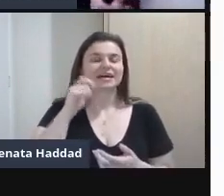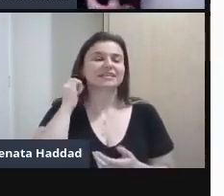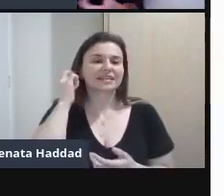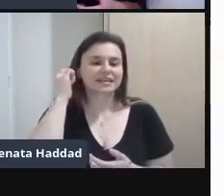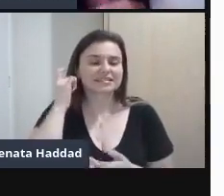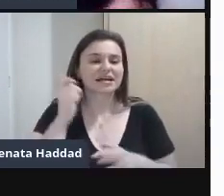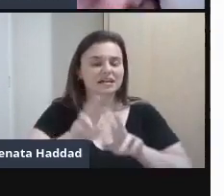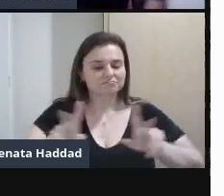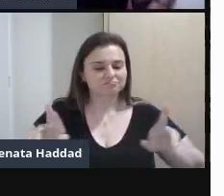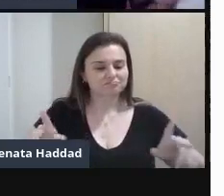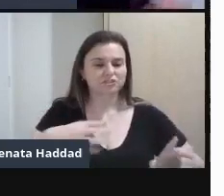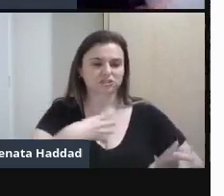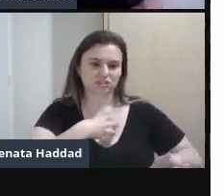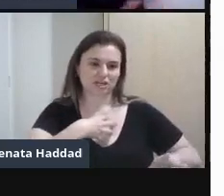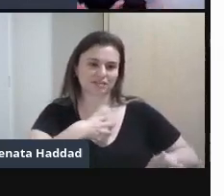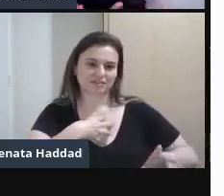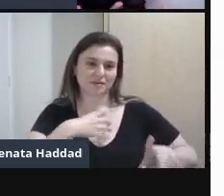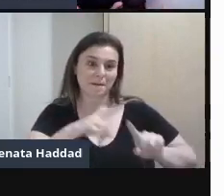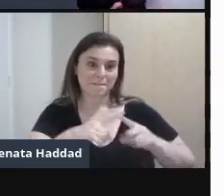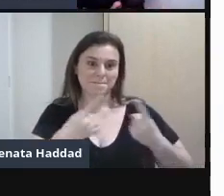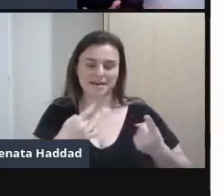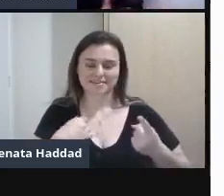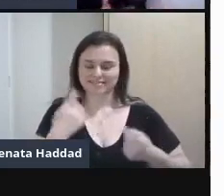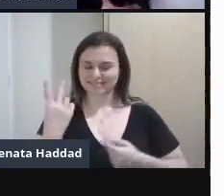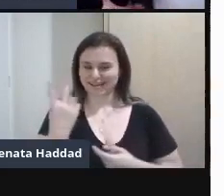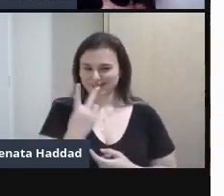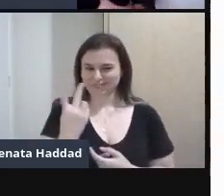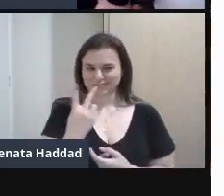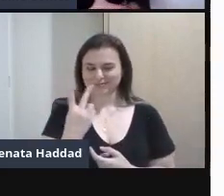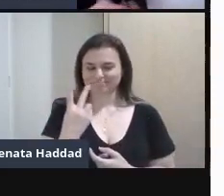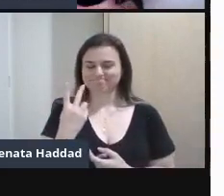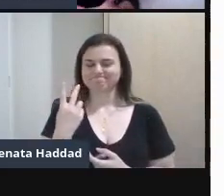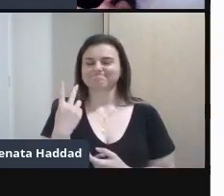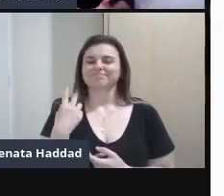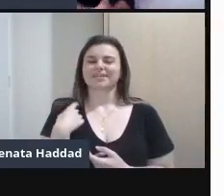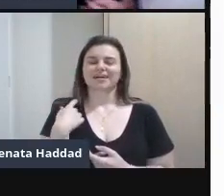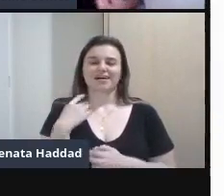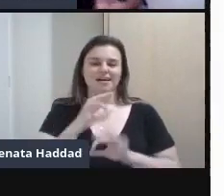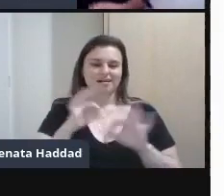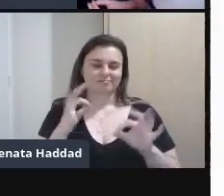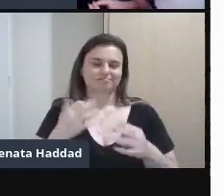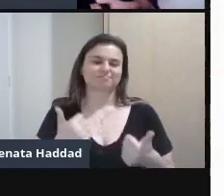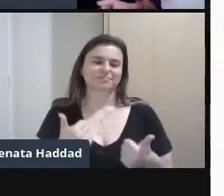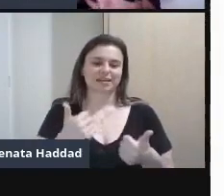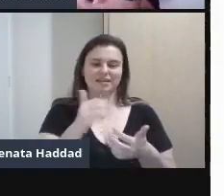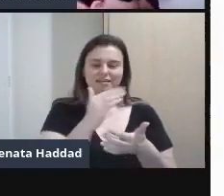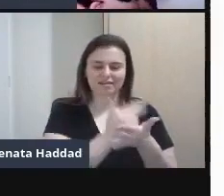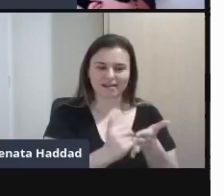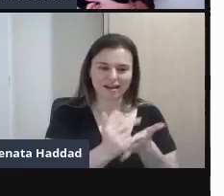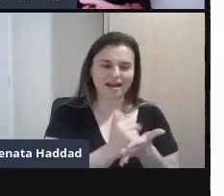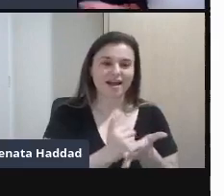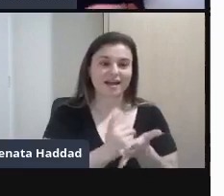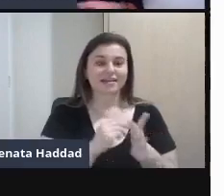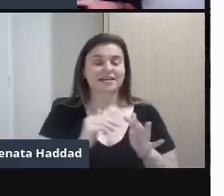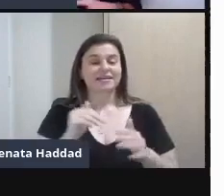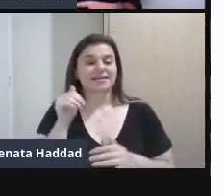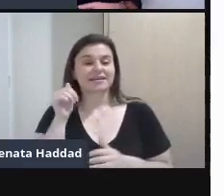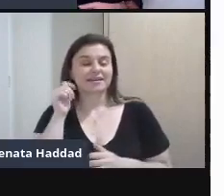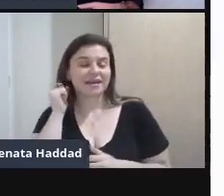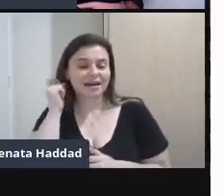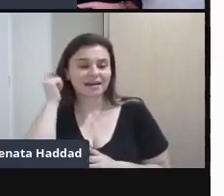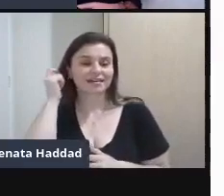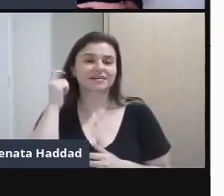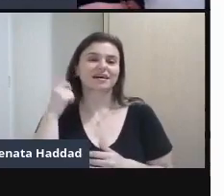Comportamentos Mas ainda assim Talentosíssimas E a Tarsila Acaba Trazendo Para as suas obras Esse